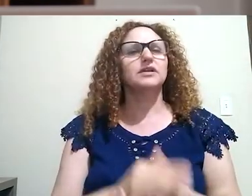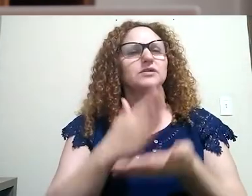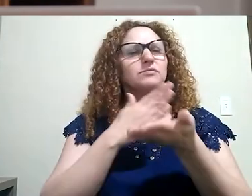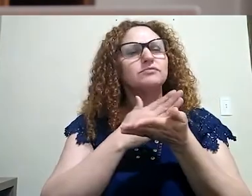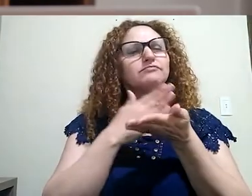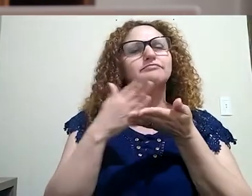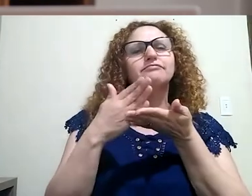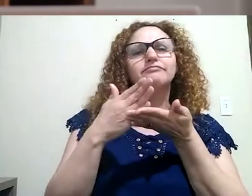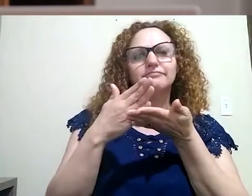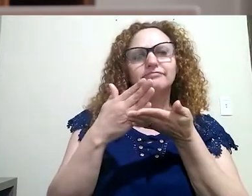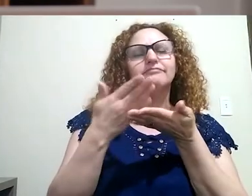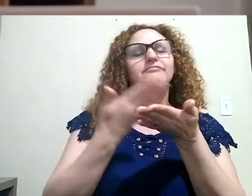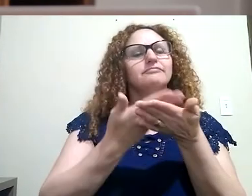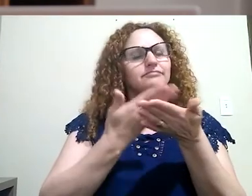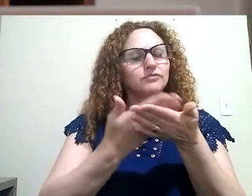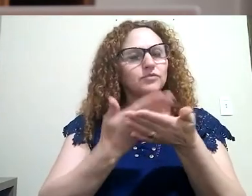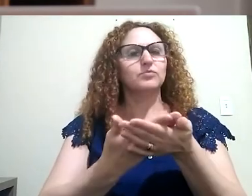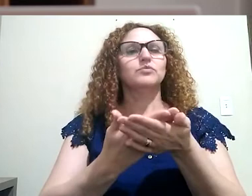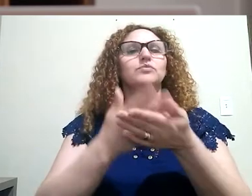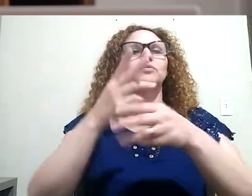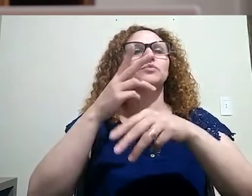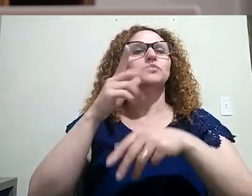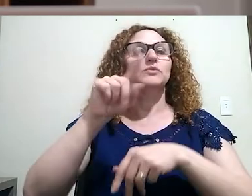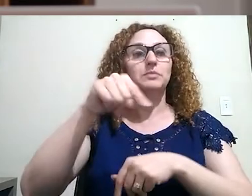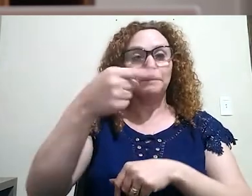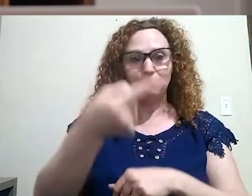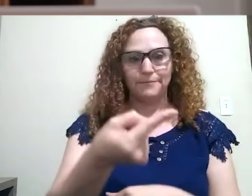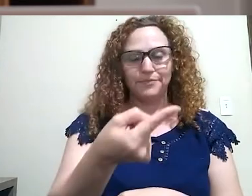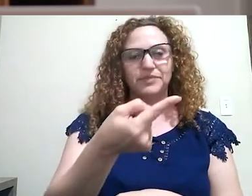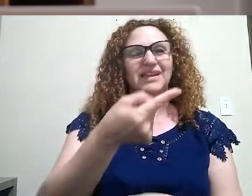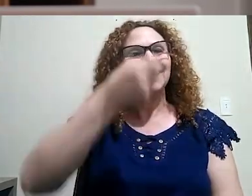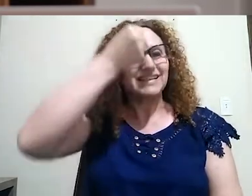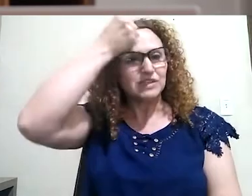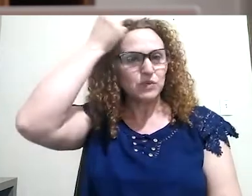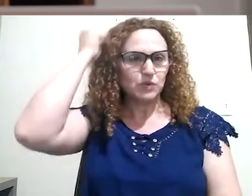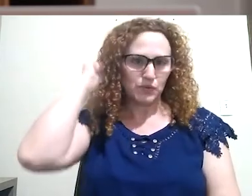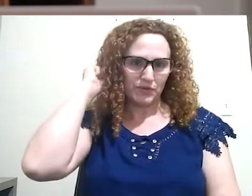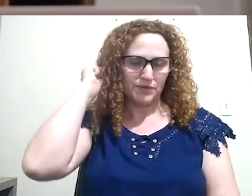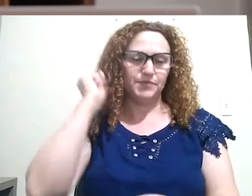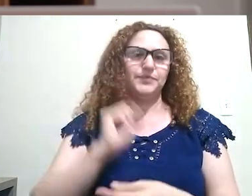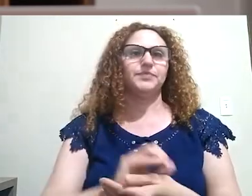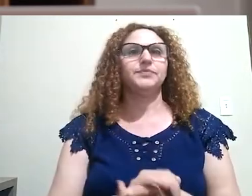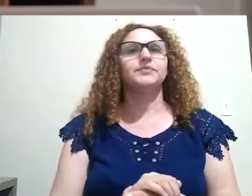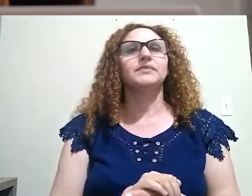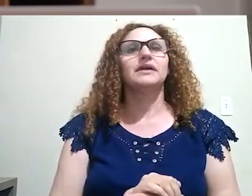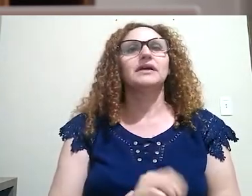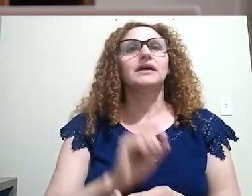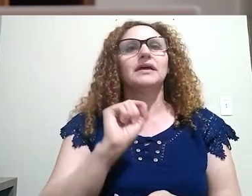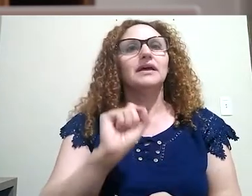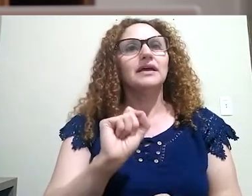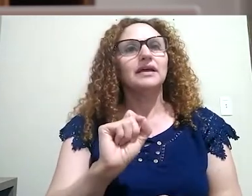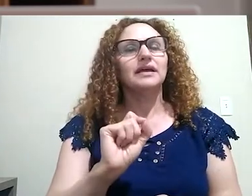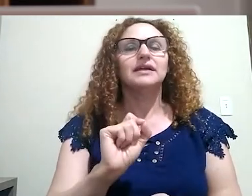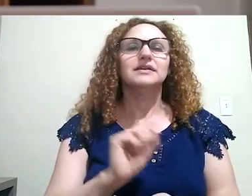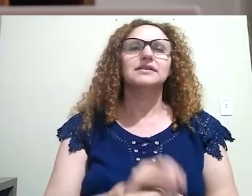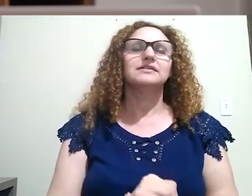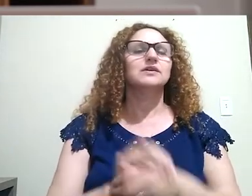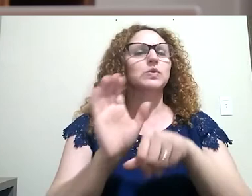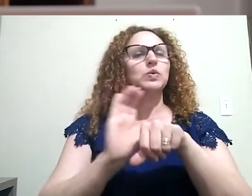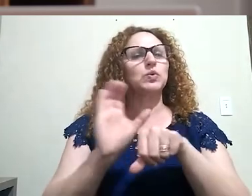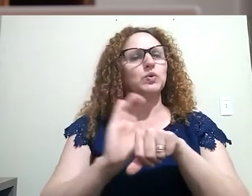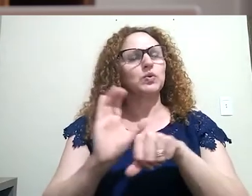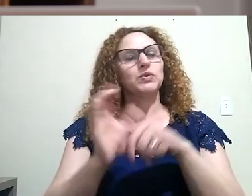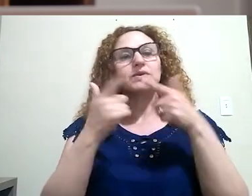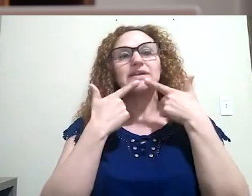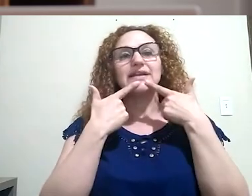de estudos pós-sossirianos. A compreensão dos conceitos e das noções trazidas no curso